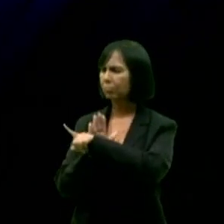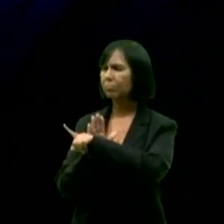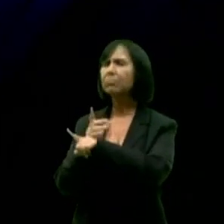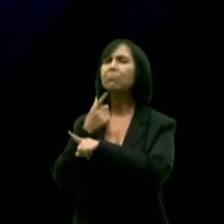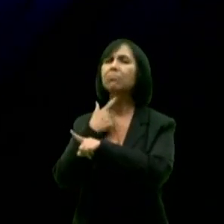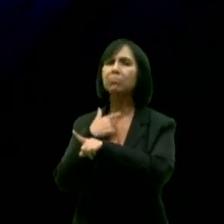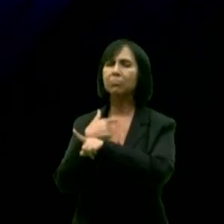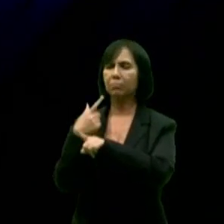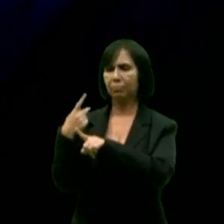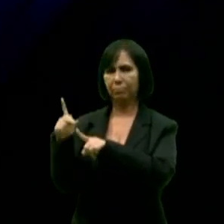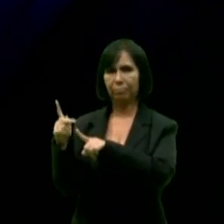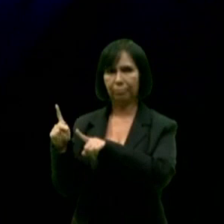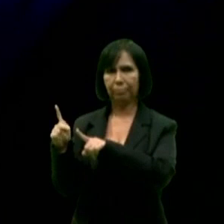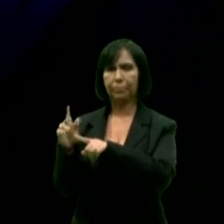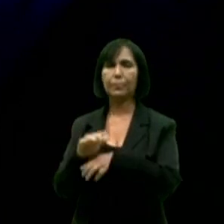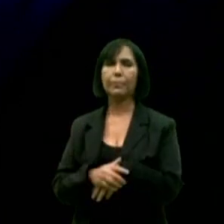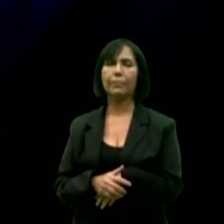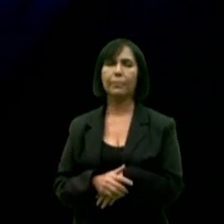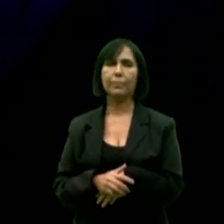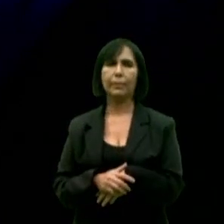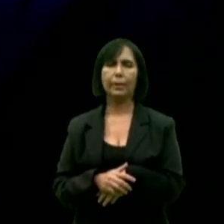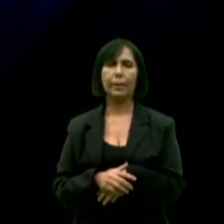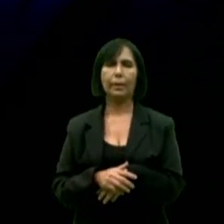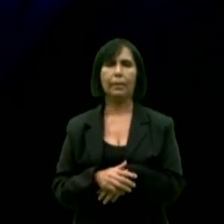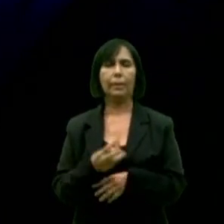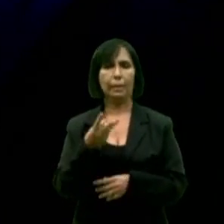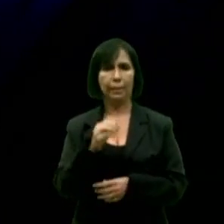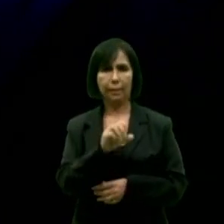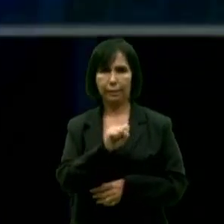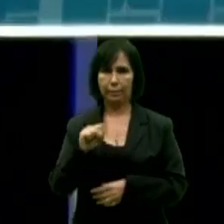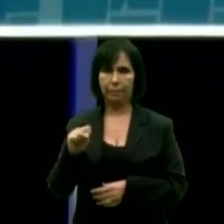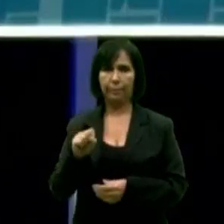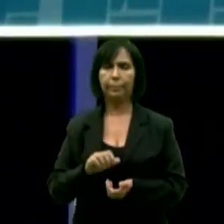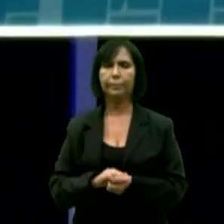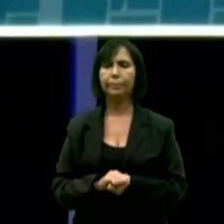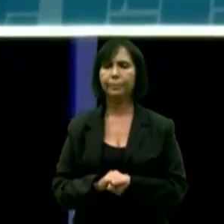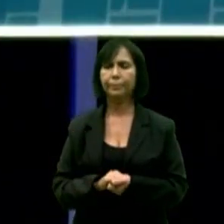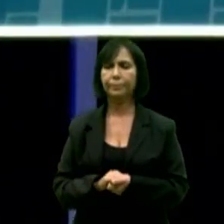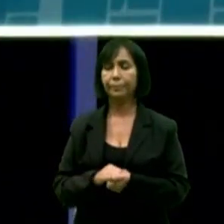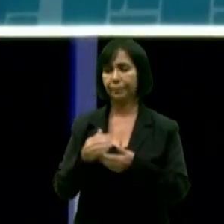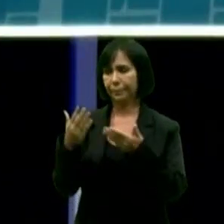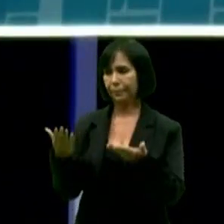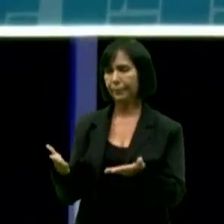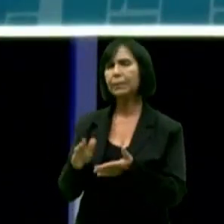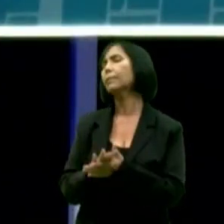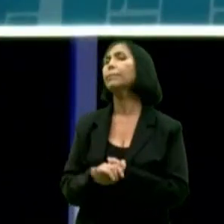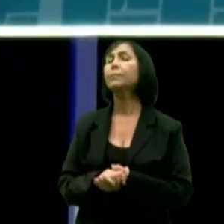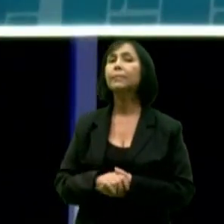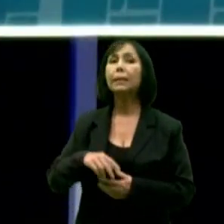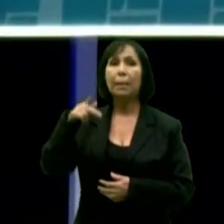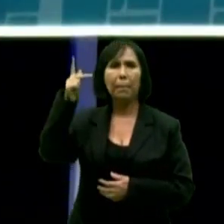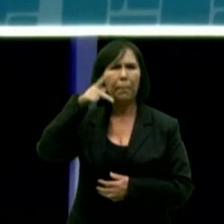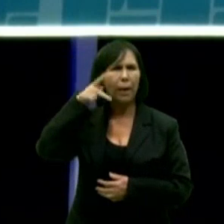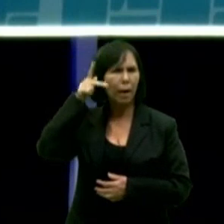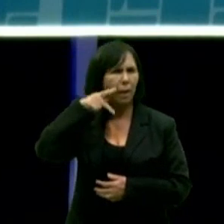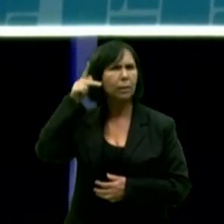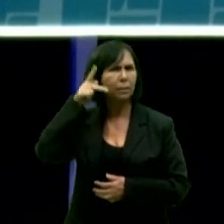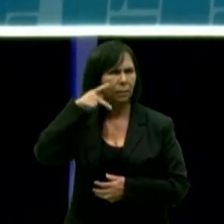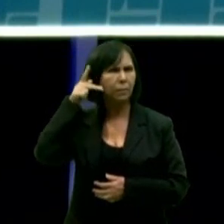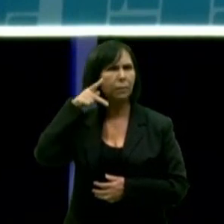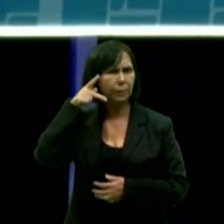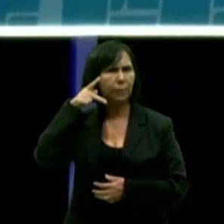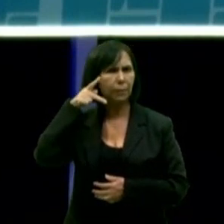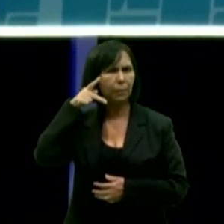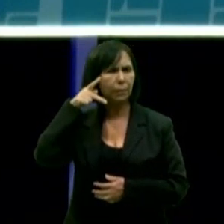desejar ao candidato Pedro Cunha Lima. Tem 30 segundos. Candato, a Paraíba é o estado do Nordeste que tem a menor